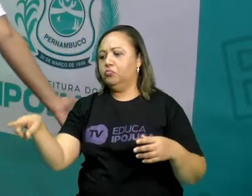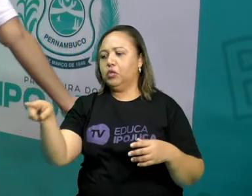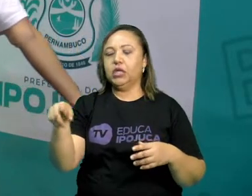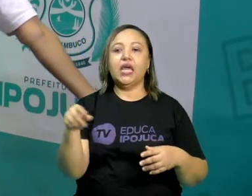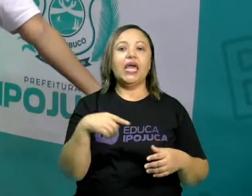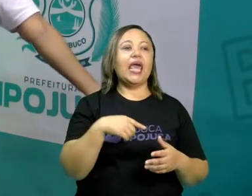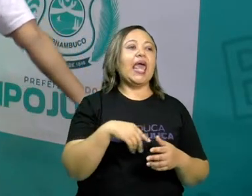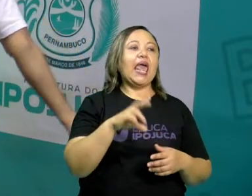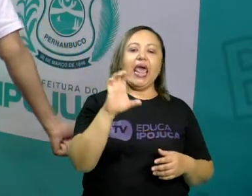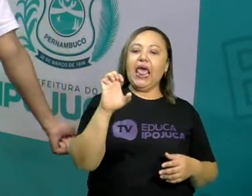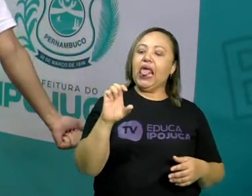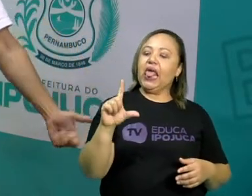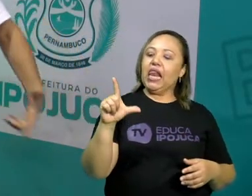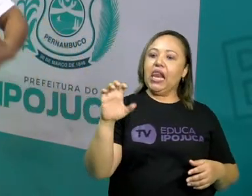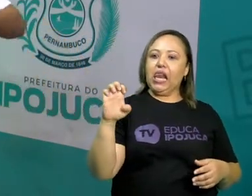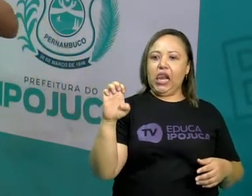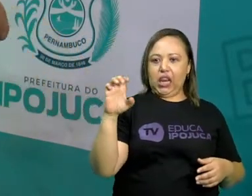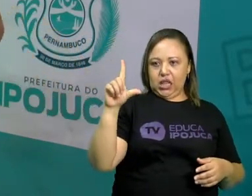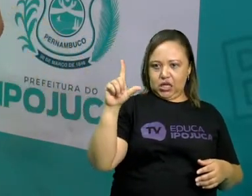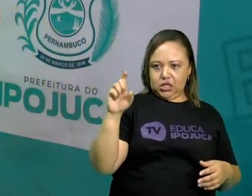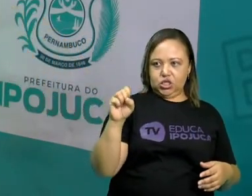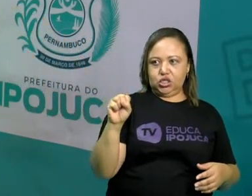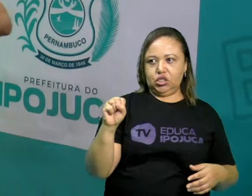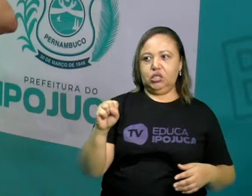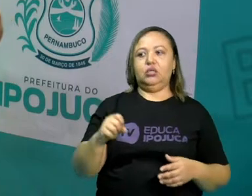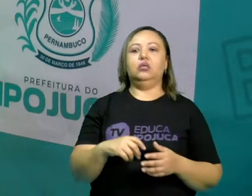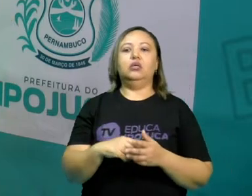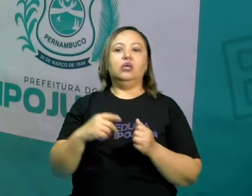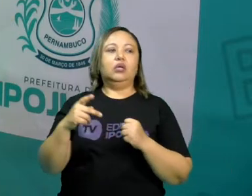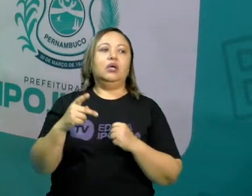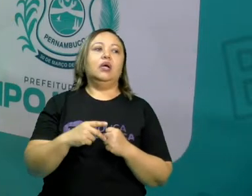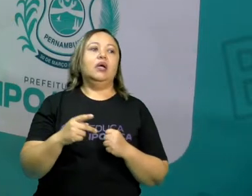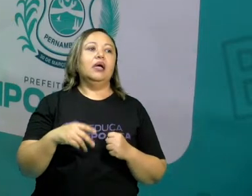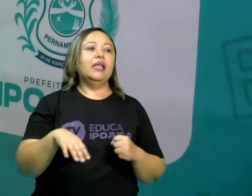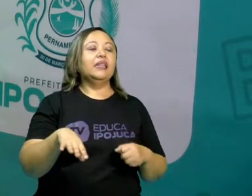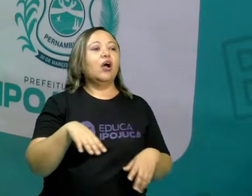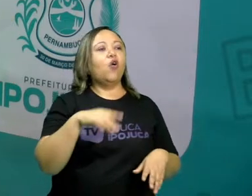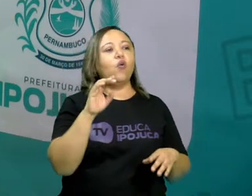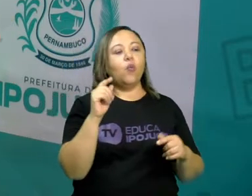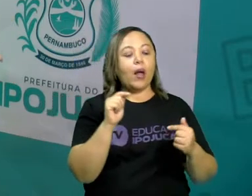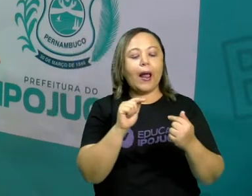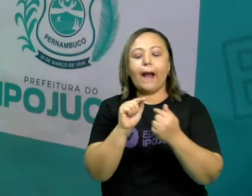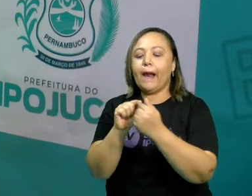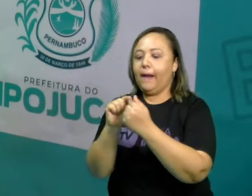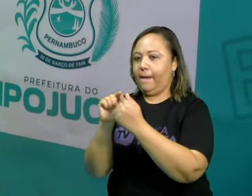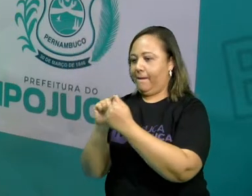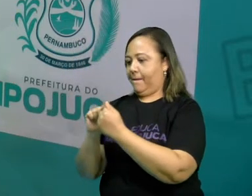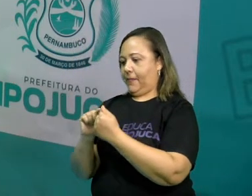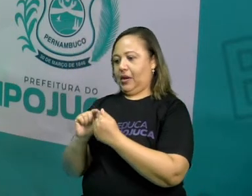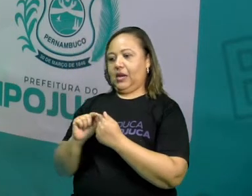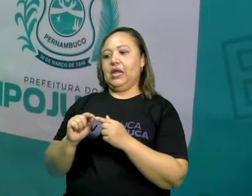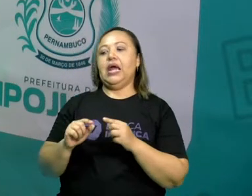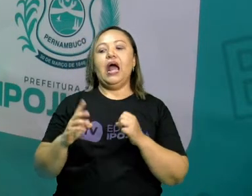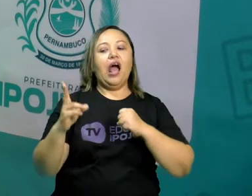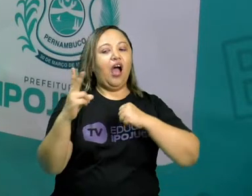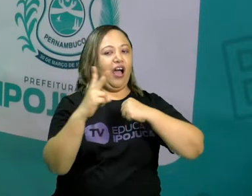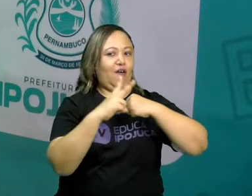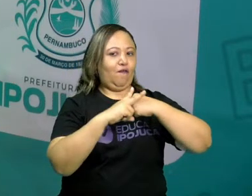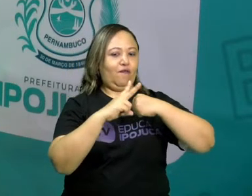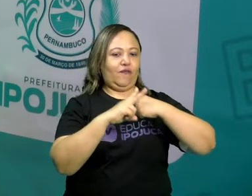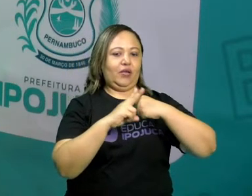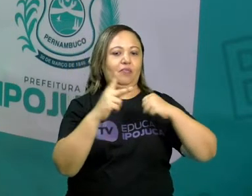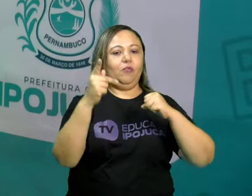a gente está aprendendo hoje. Vamos aprender através da leitura e do pronunciar, falar melhor.